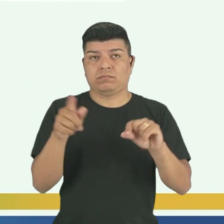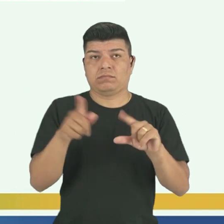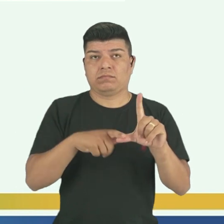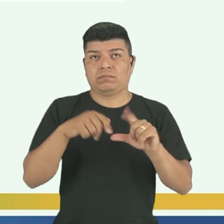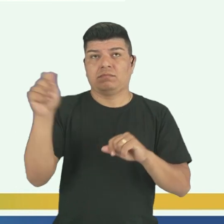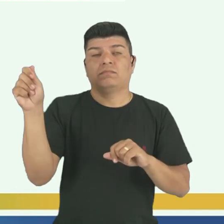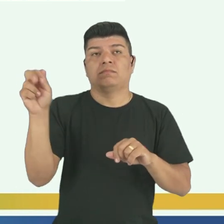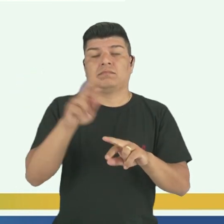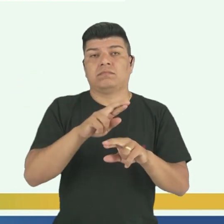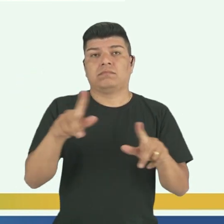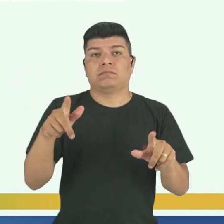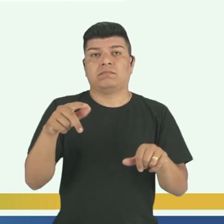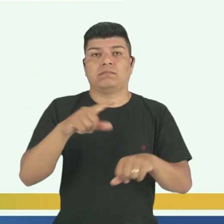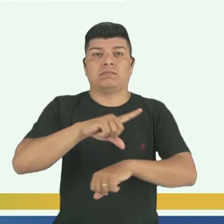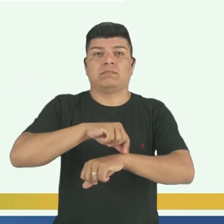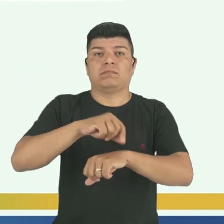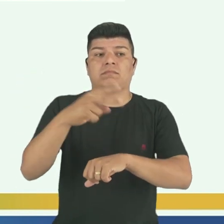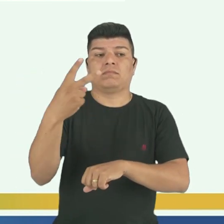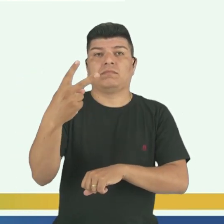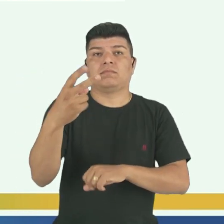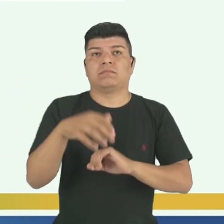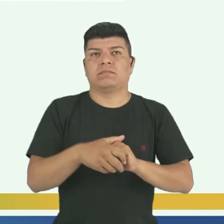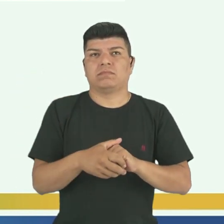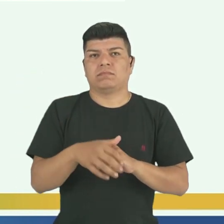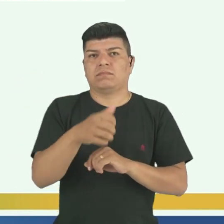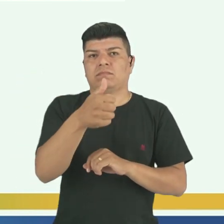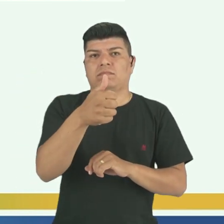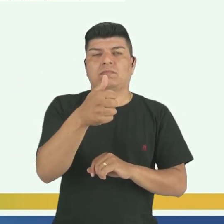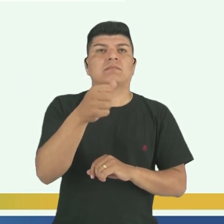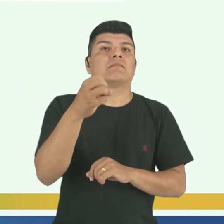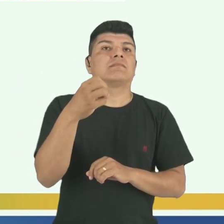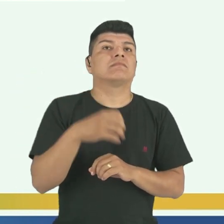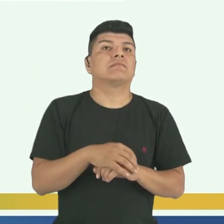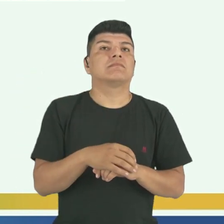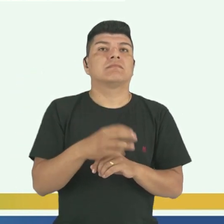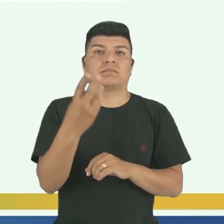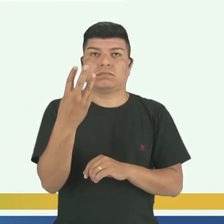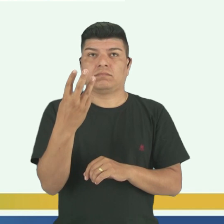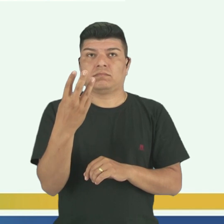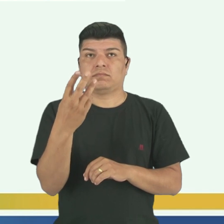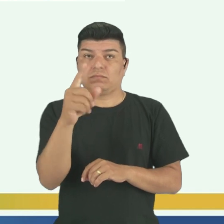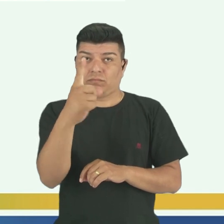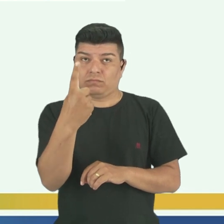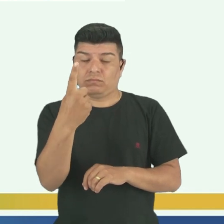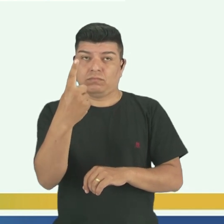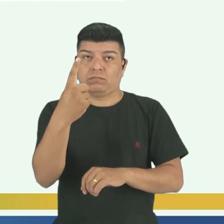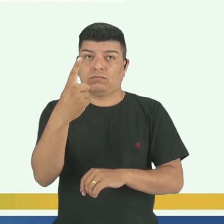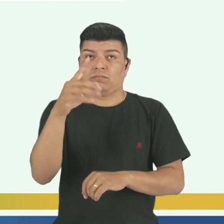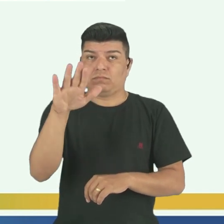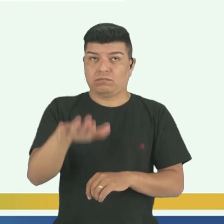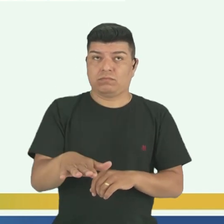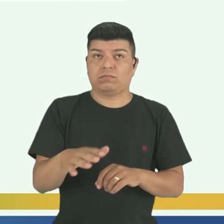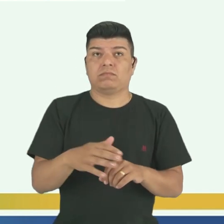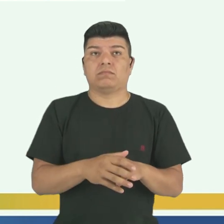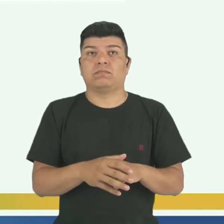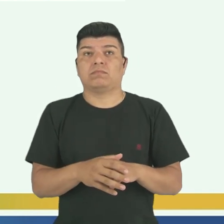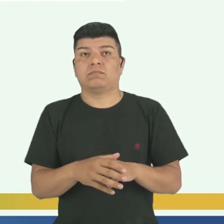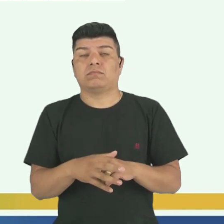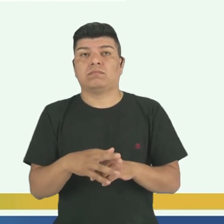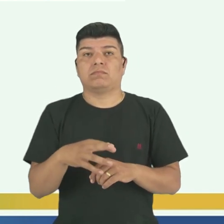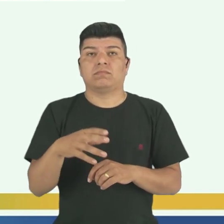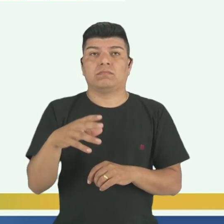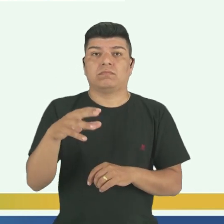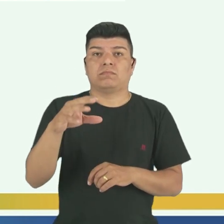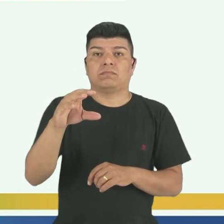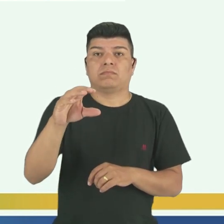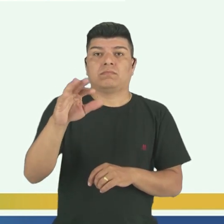2 horas. E o que é esse 13 horas que você vai ver aí na sua tela, tá? São as ilhas, tá? Fernando de Noronha,